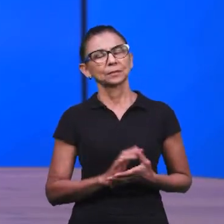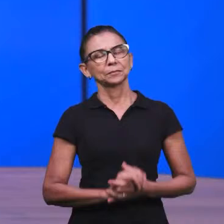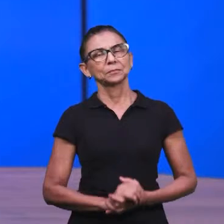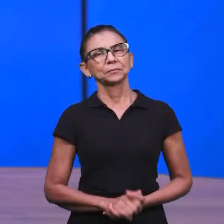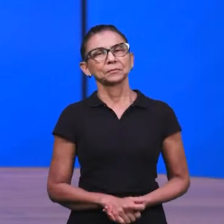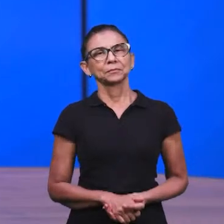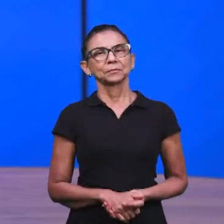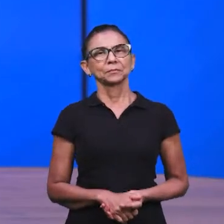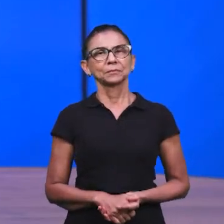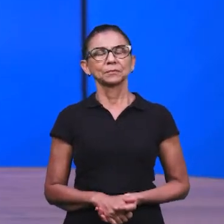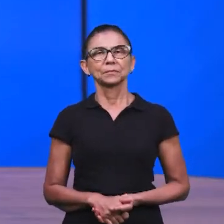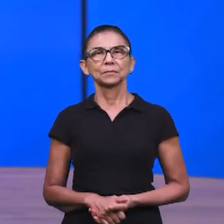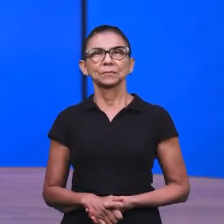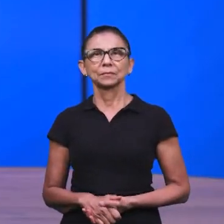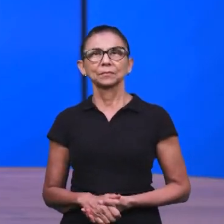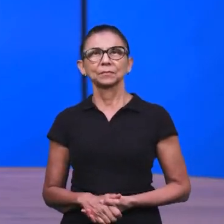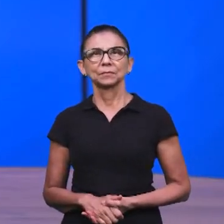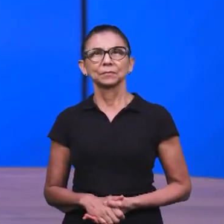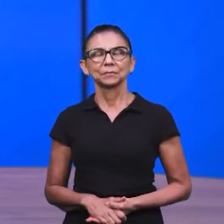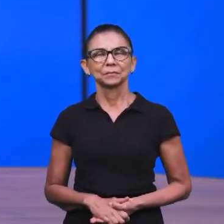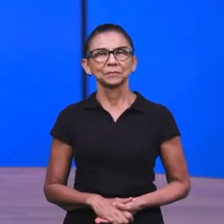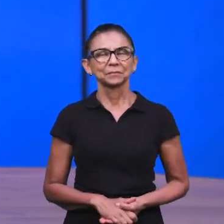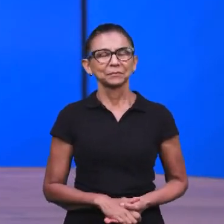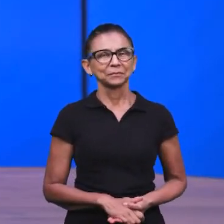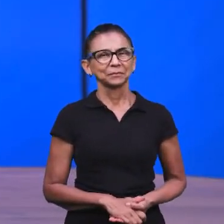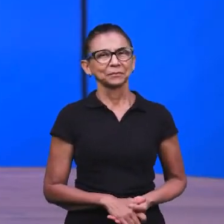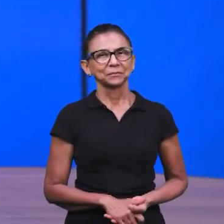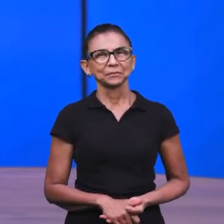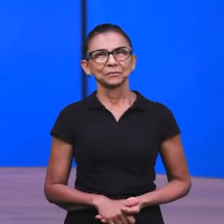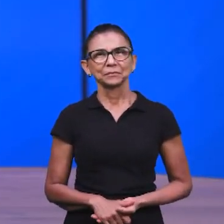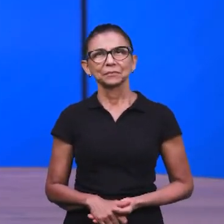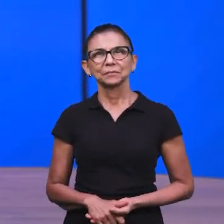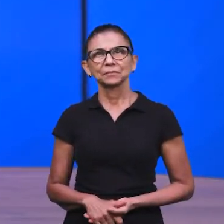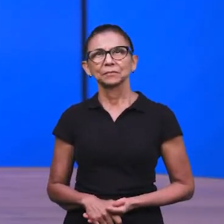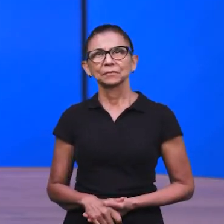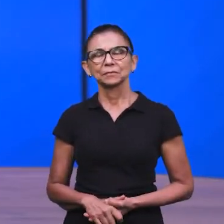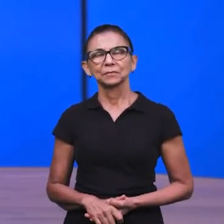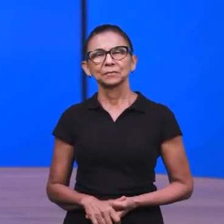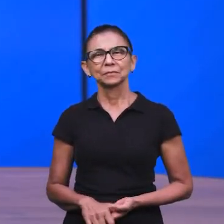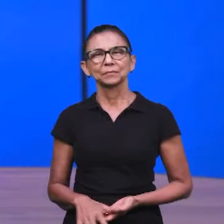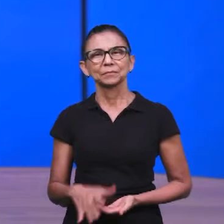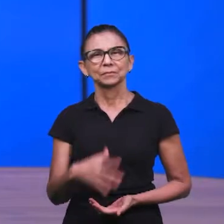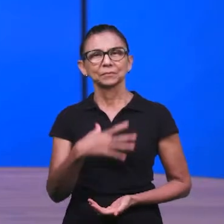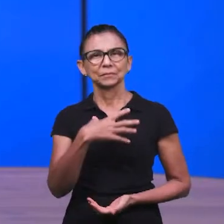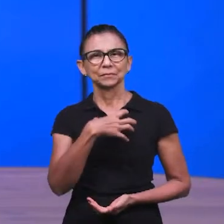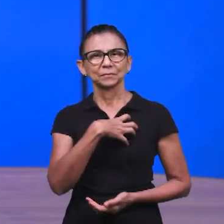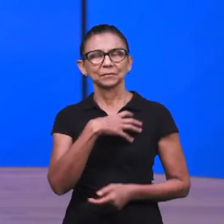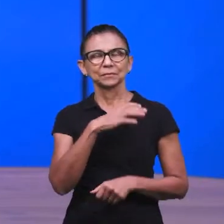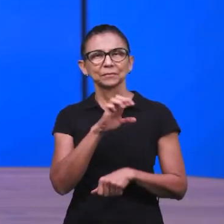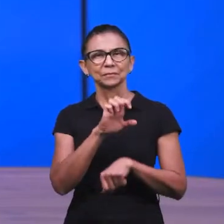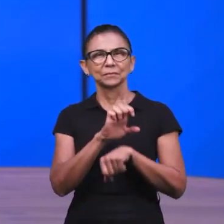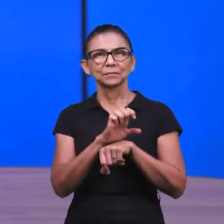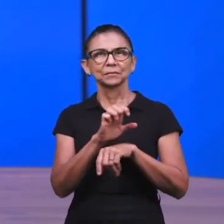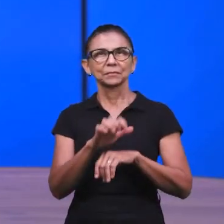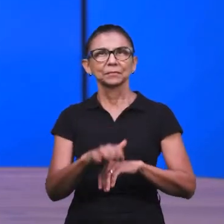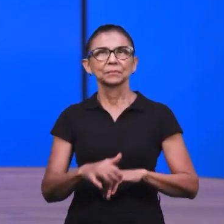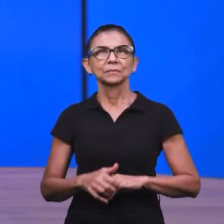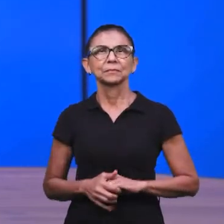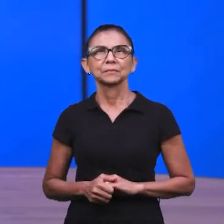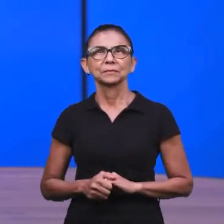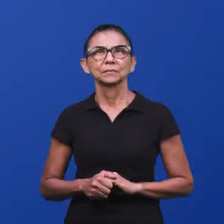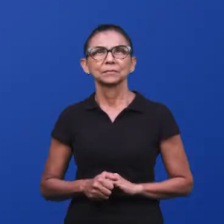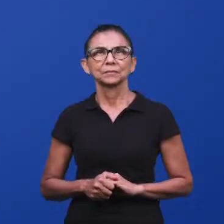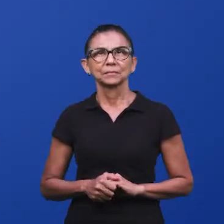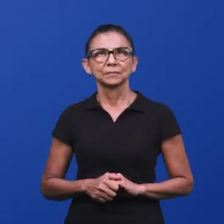sempre tem sido. E nós vamos ouvir agora a irmã Adriana D'Altro, lá de Brumado, no estado da